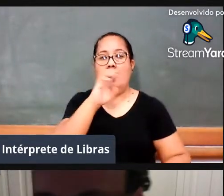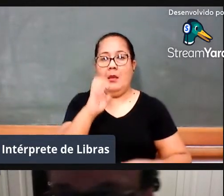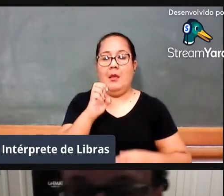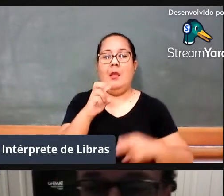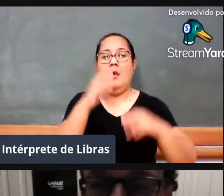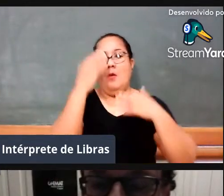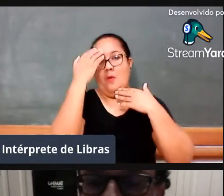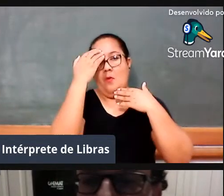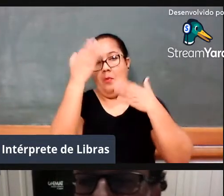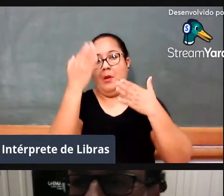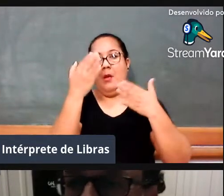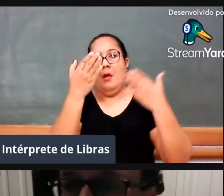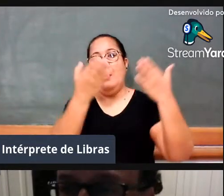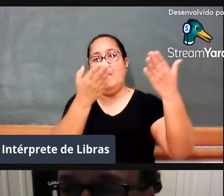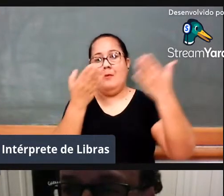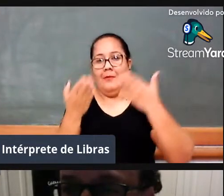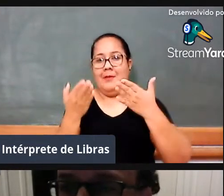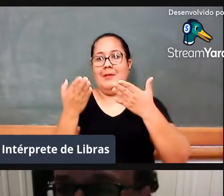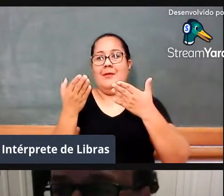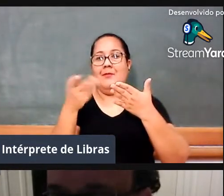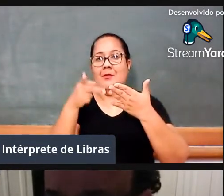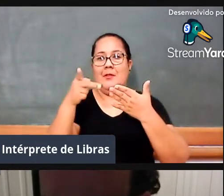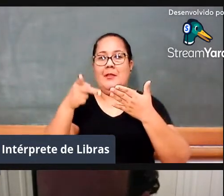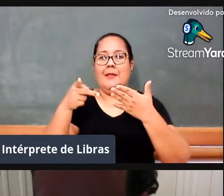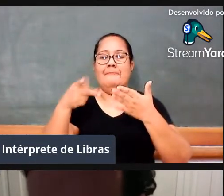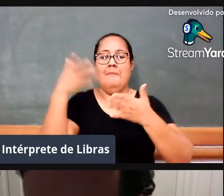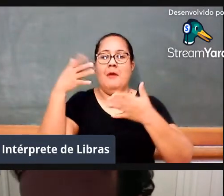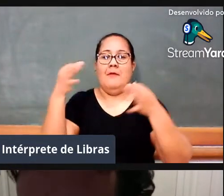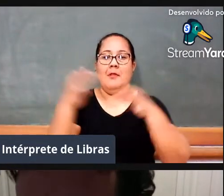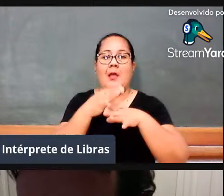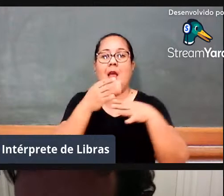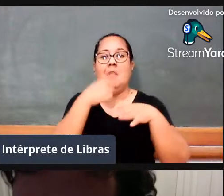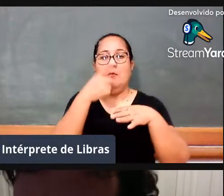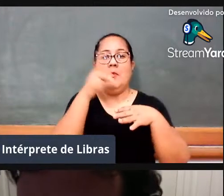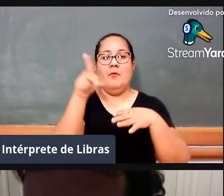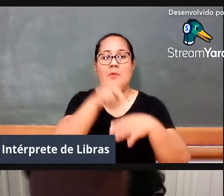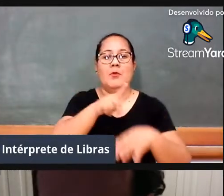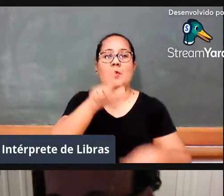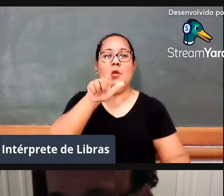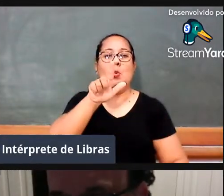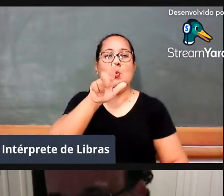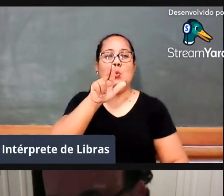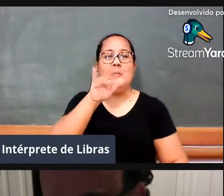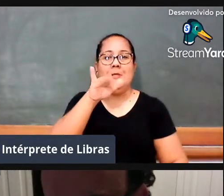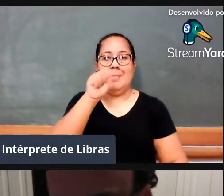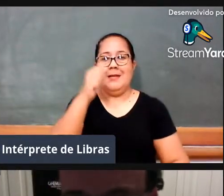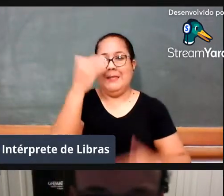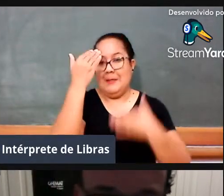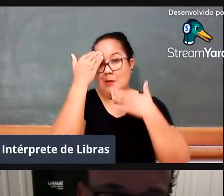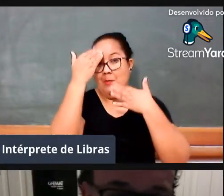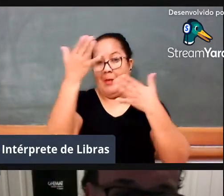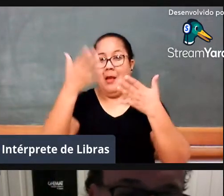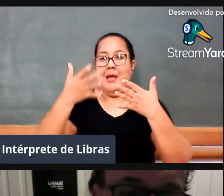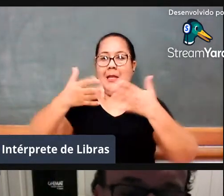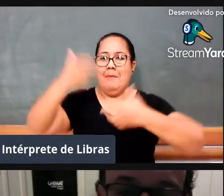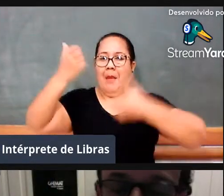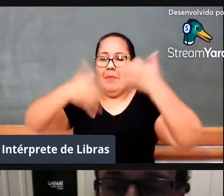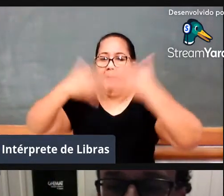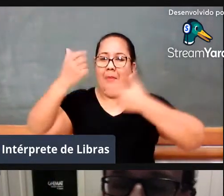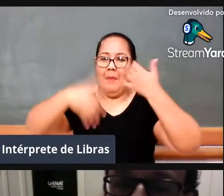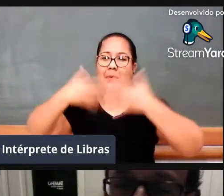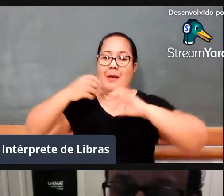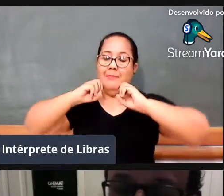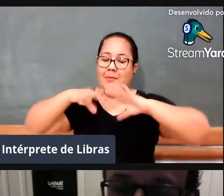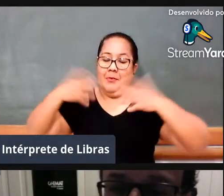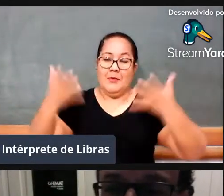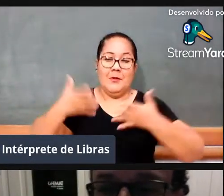as suas considerações e depois para a professora Luciana. Muito obrigada pela aula de hoje e pela noite de